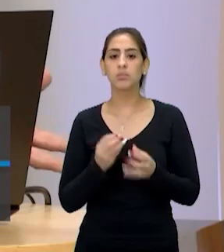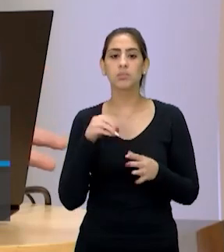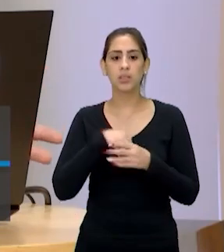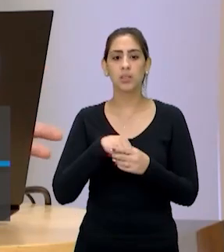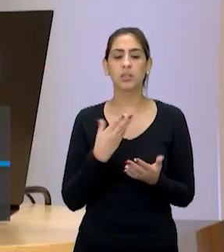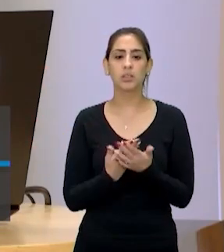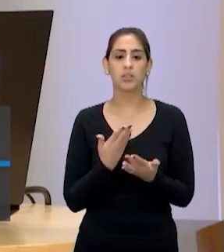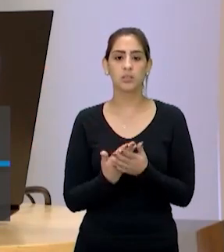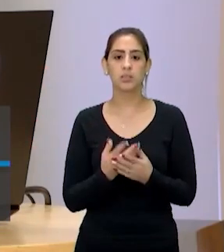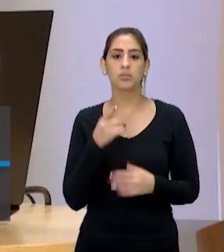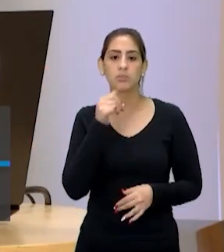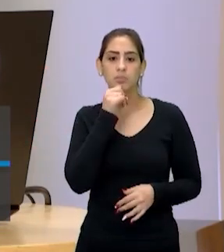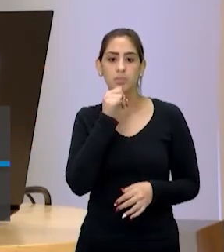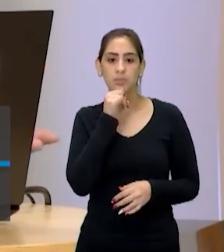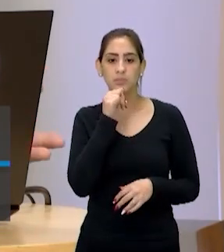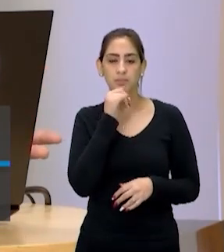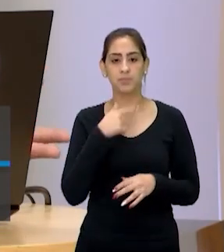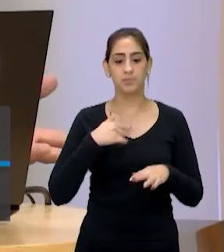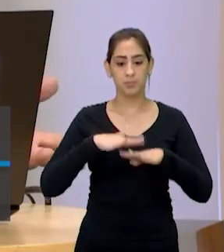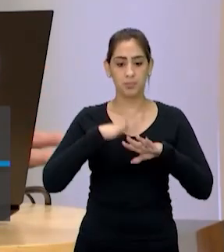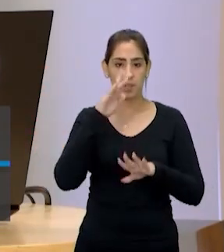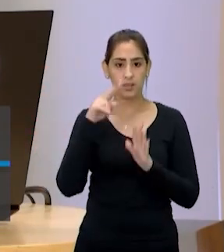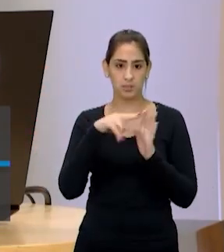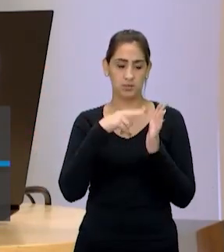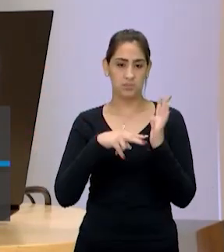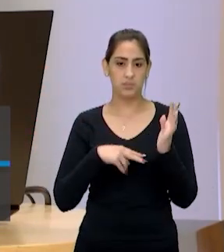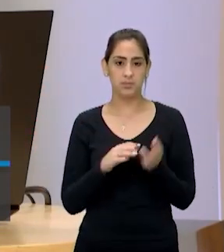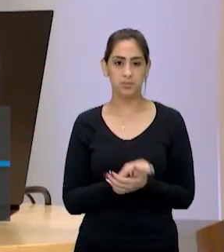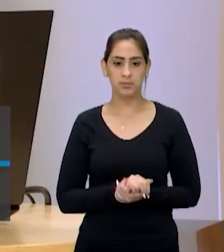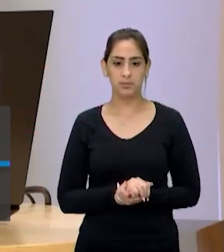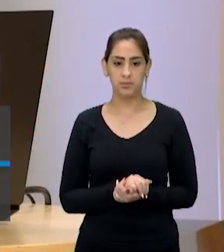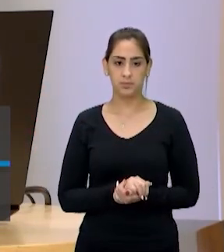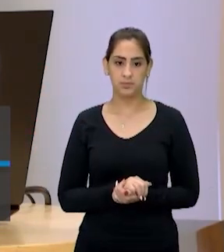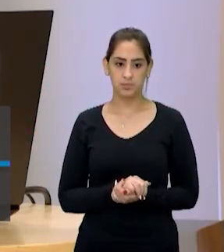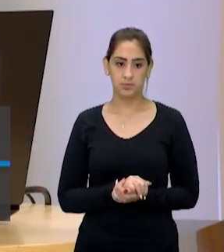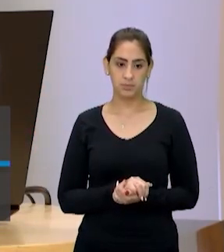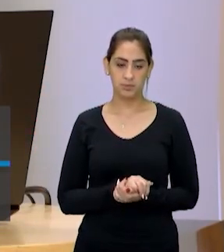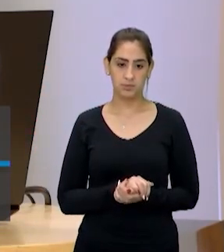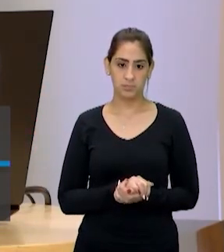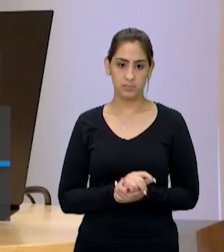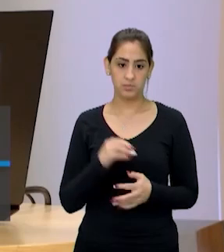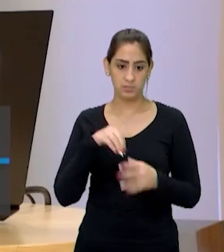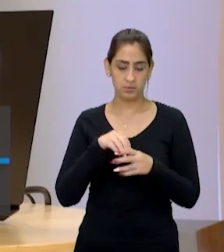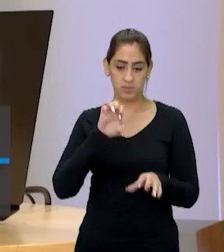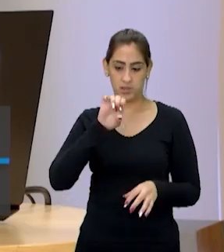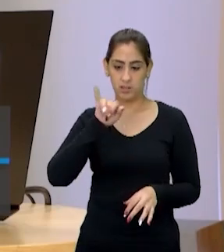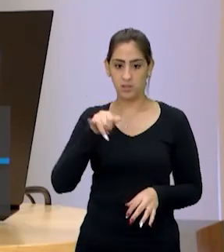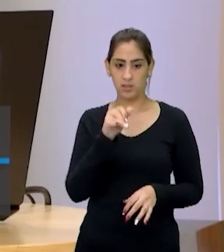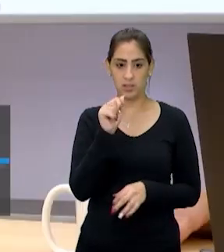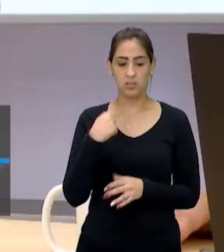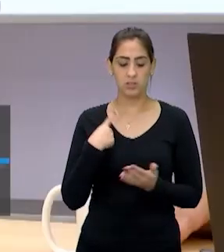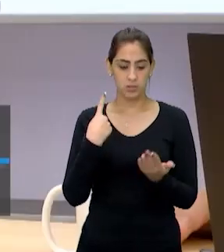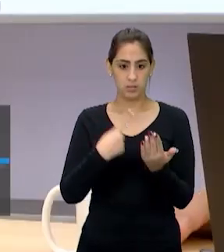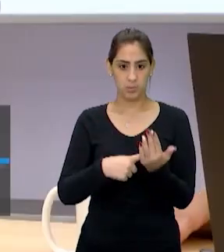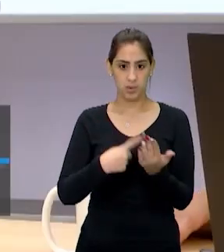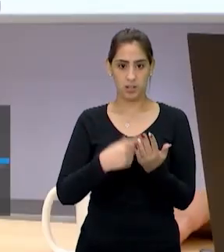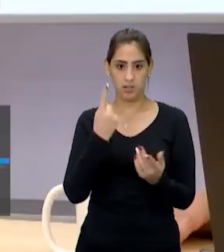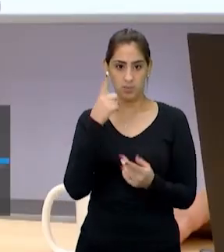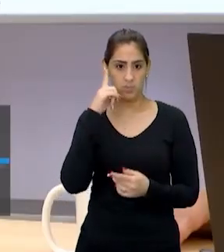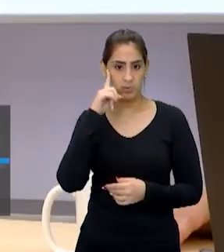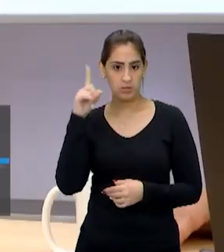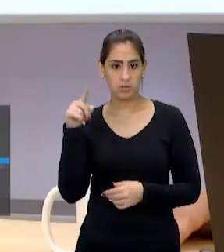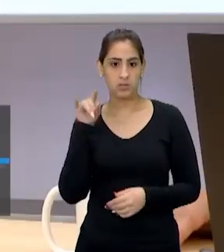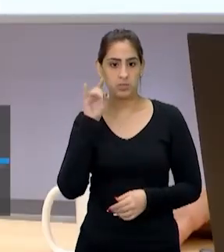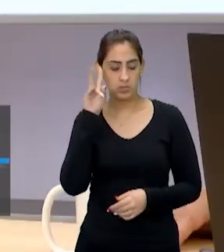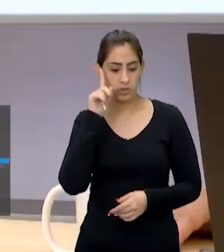escolas, por exemplo, e mais aulas de leitura. Eu tive uma turma da EJA e a gente marcava um dia, e